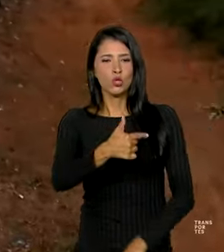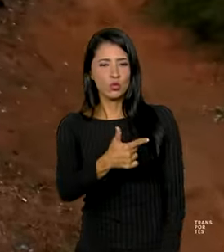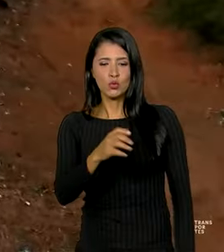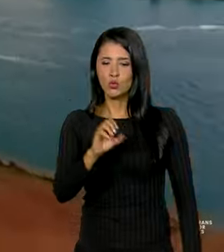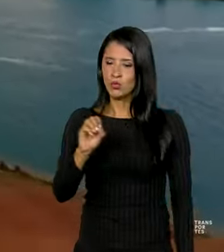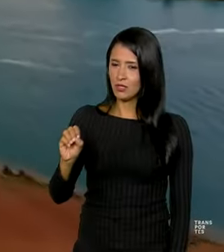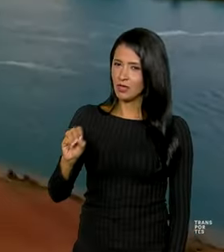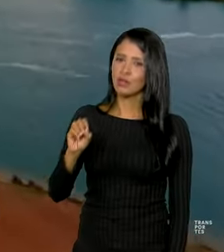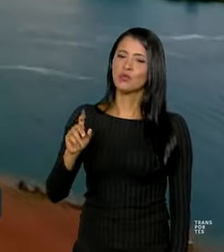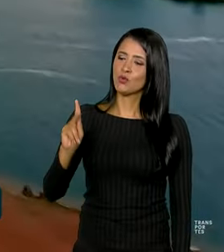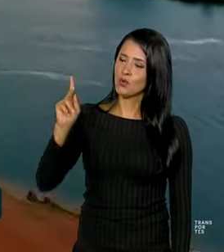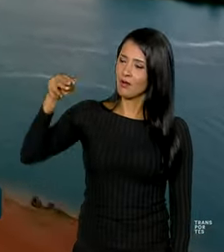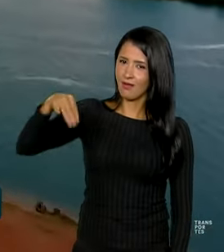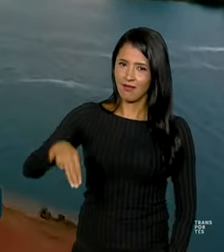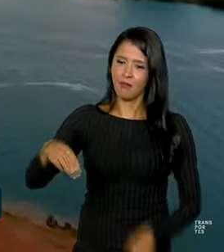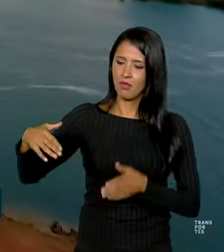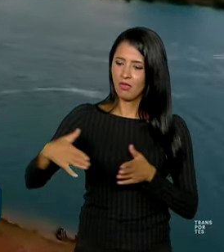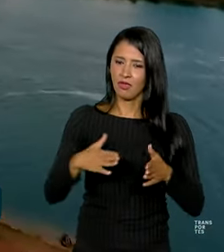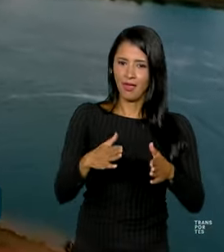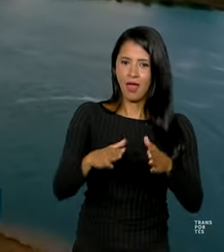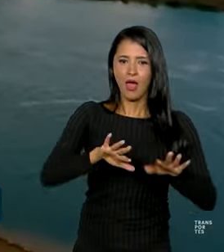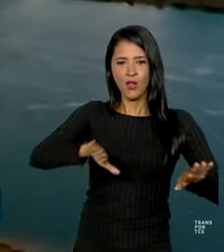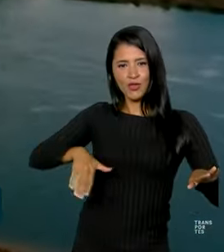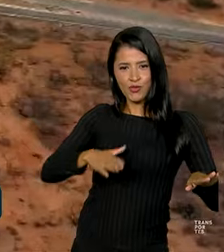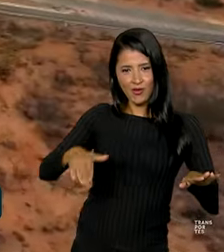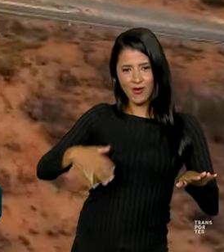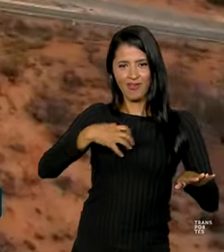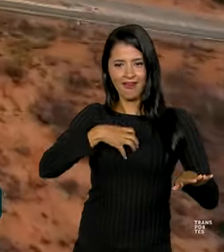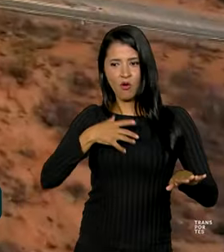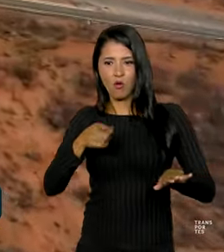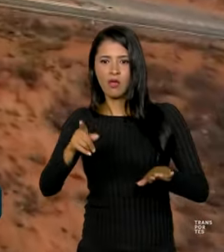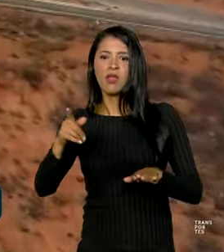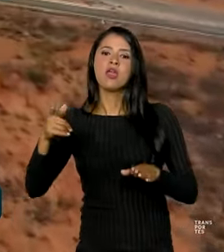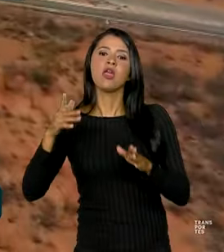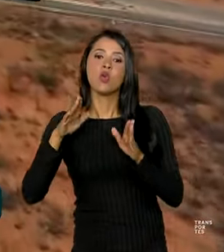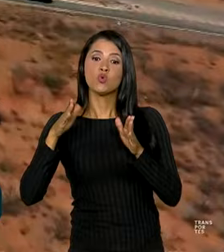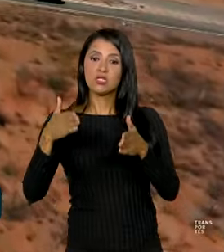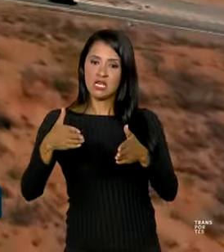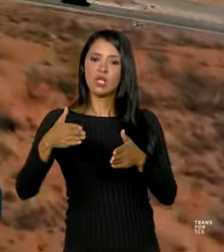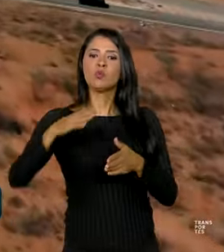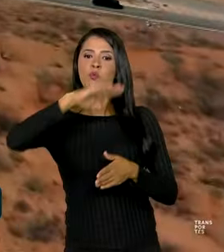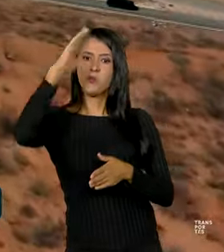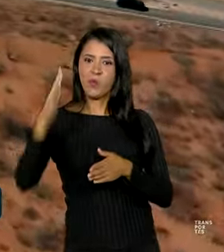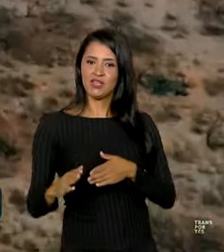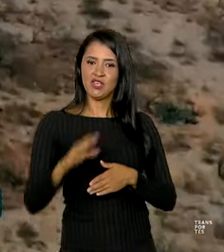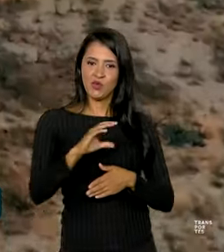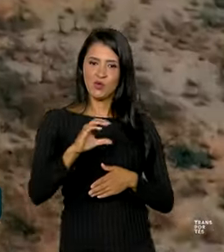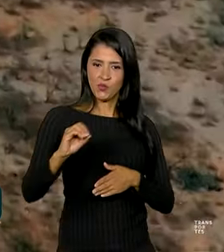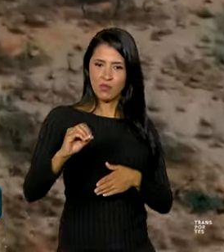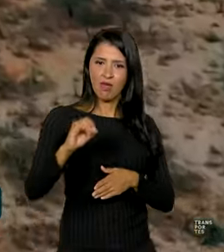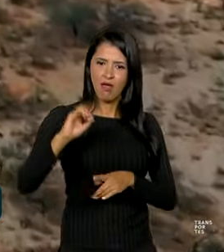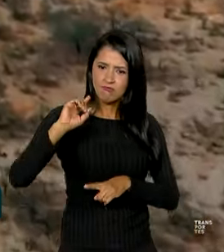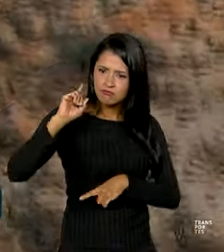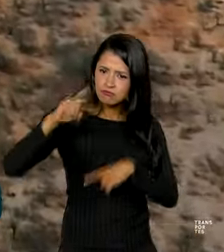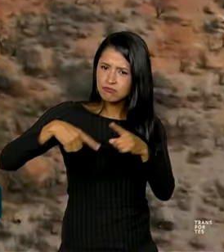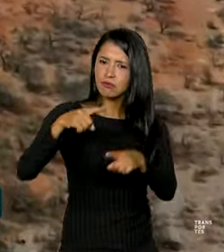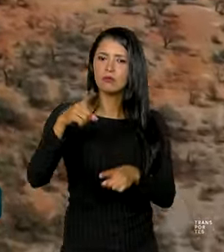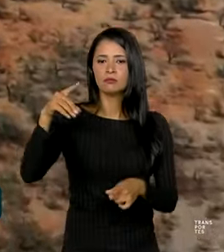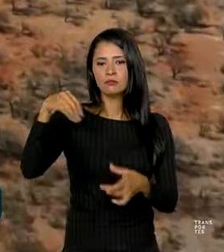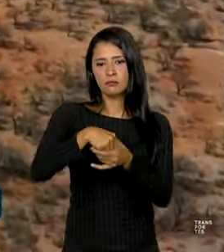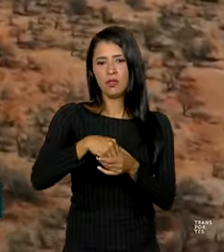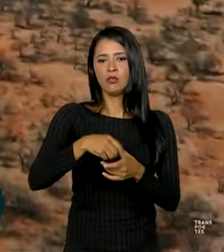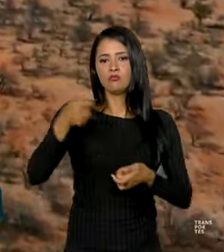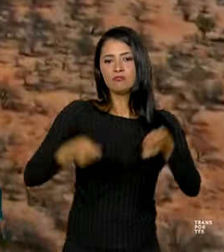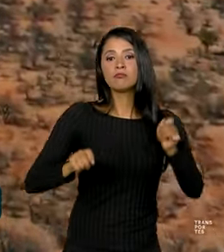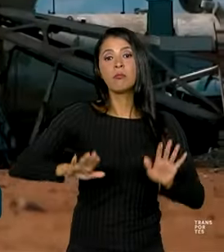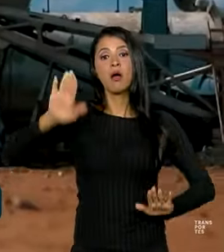quilômetros no trajeto rodoviário entre o litoral baiano e a região central do Brasil é um dos principais avanços previstos na listação